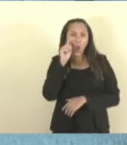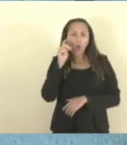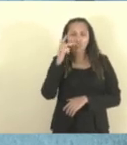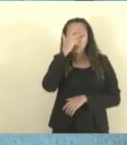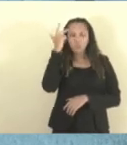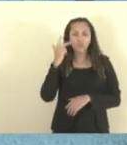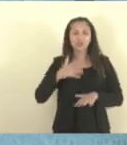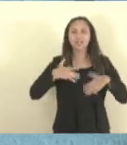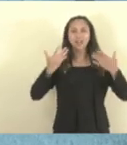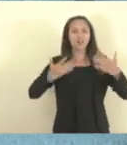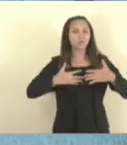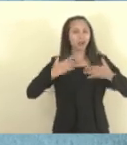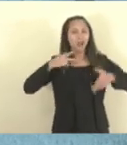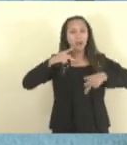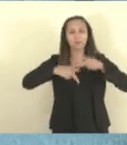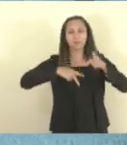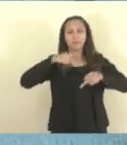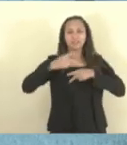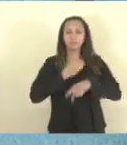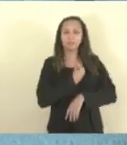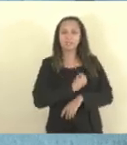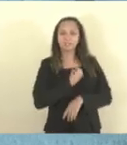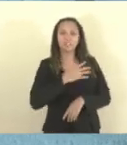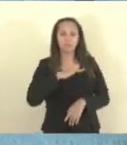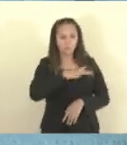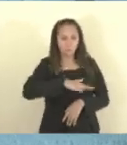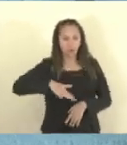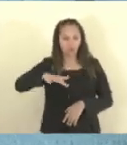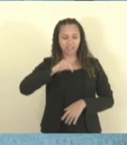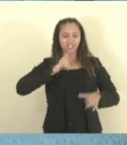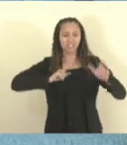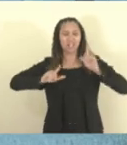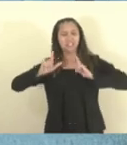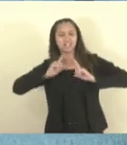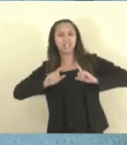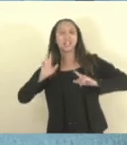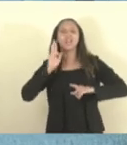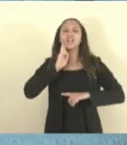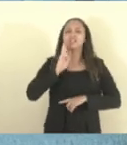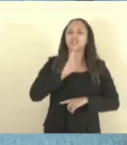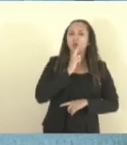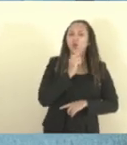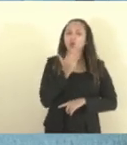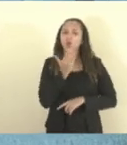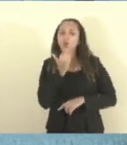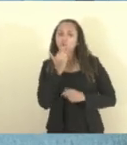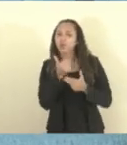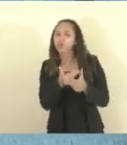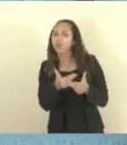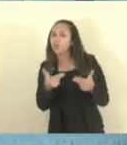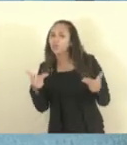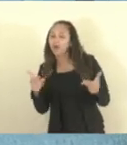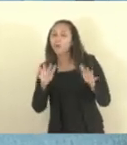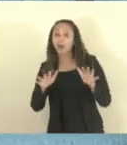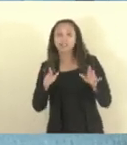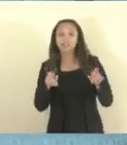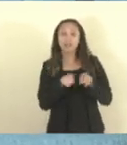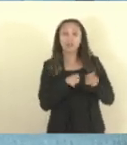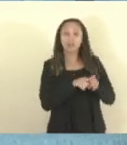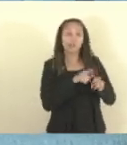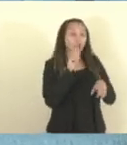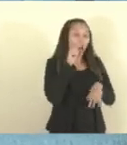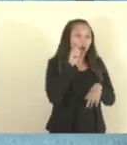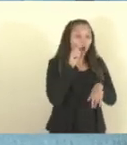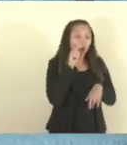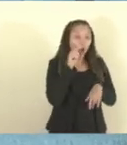animados e a população presente. Então, tanto a área de lazer, com os restaurantes, com os shows, mas também a população fazendo o negócio. Então,